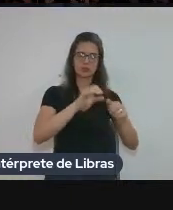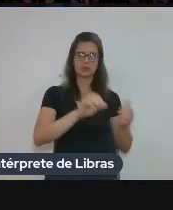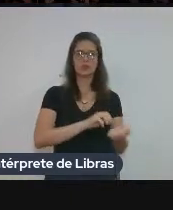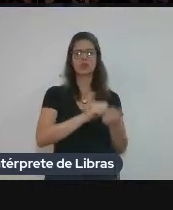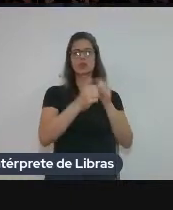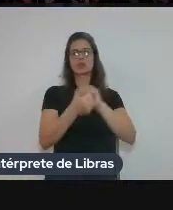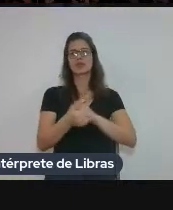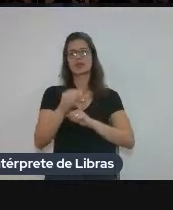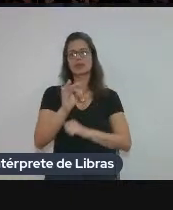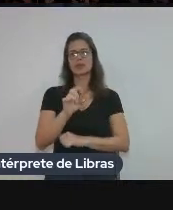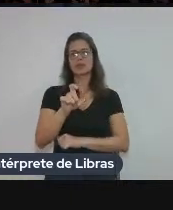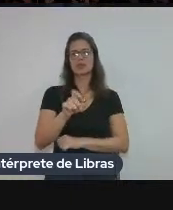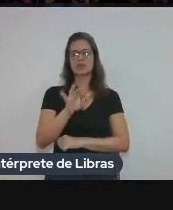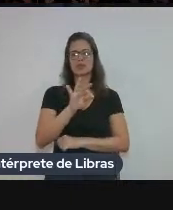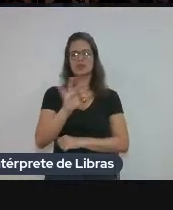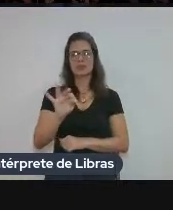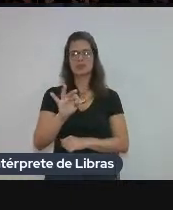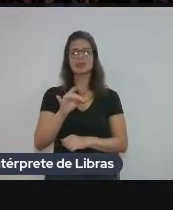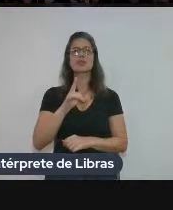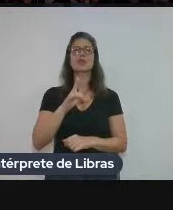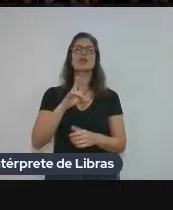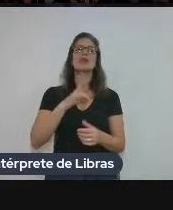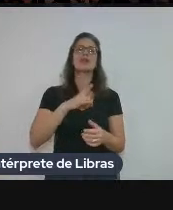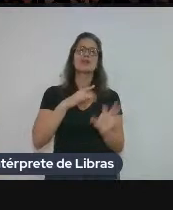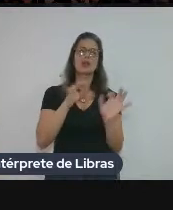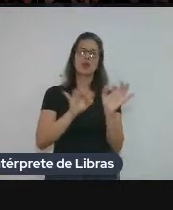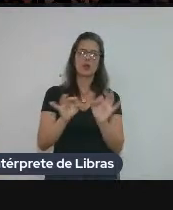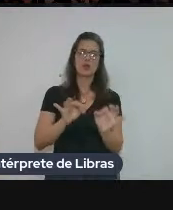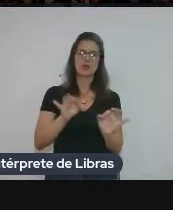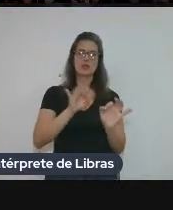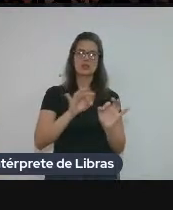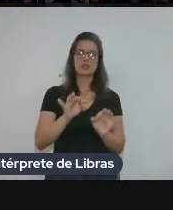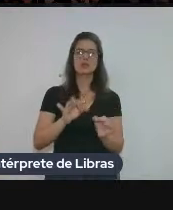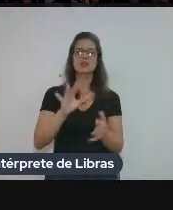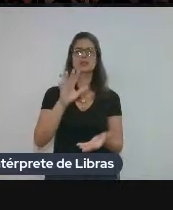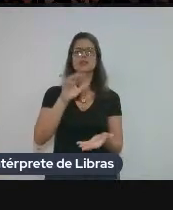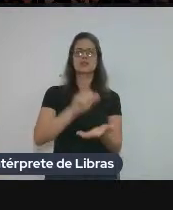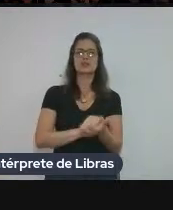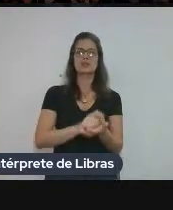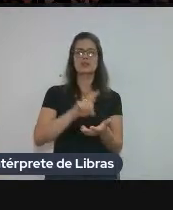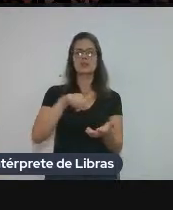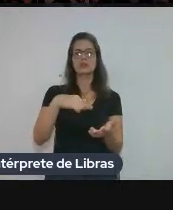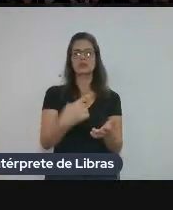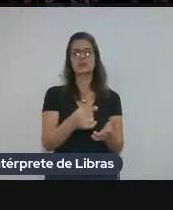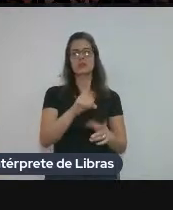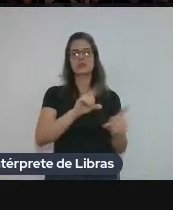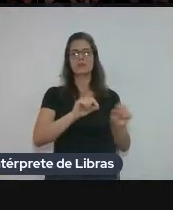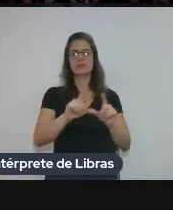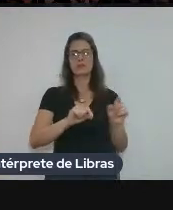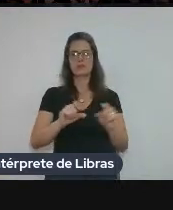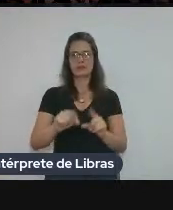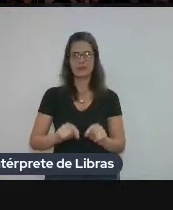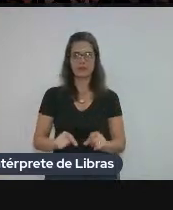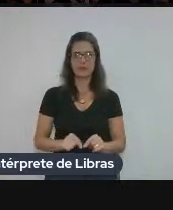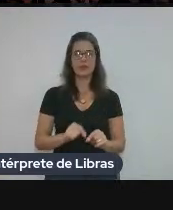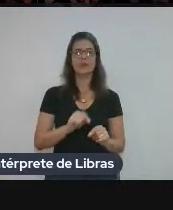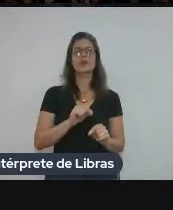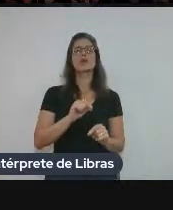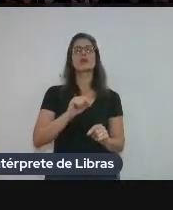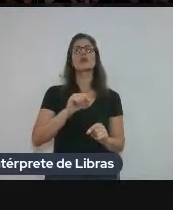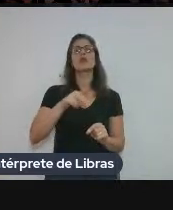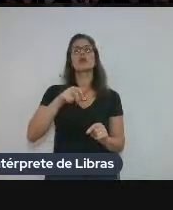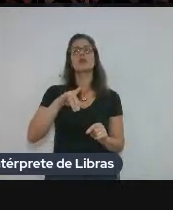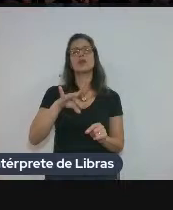para TXT, limpa, Cataloga, depois a gente extrai essas unidades de tradução